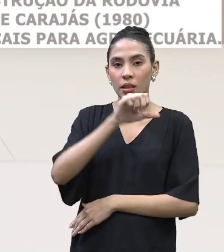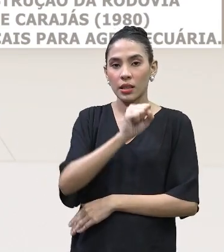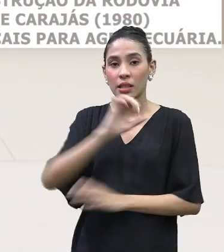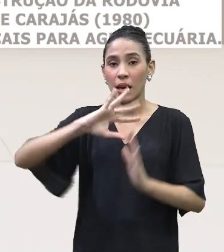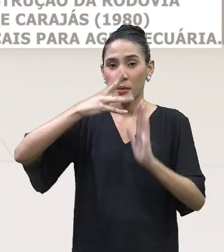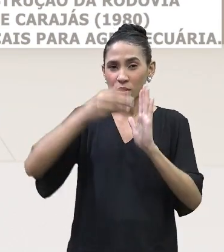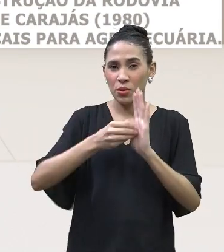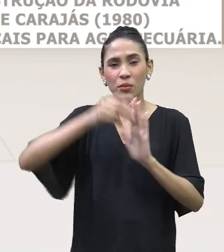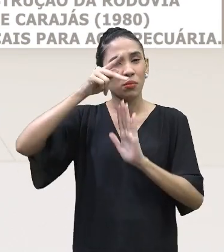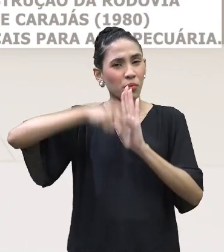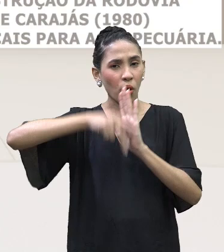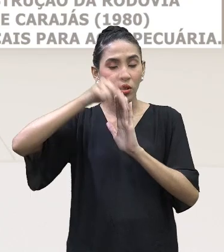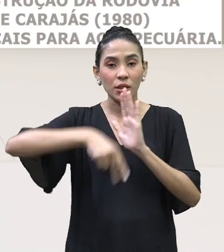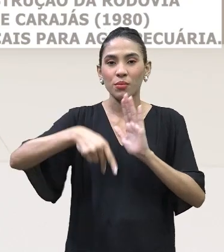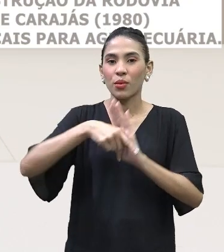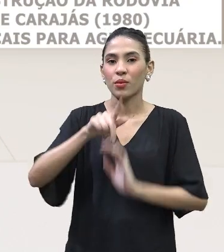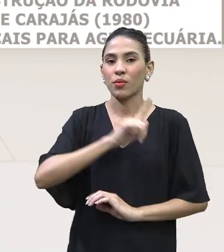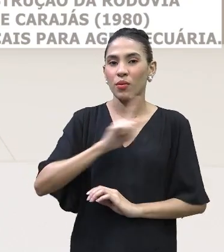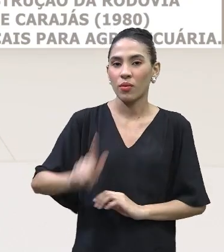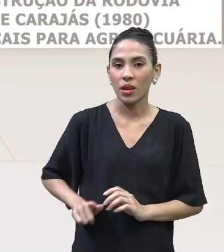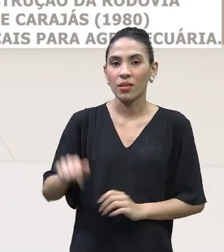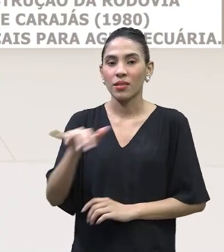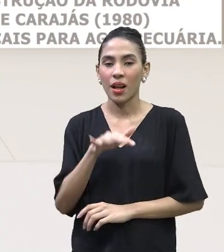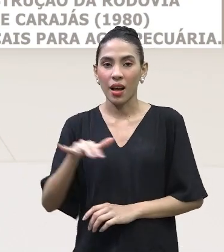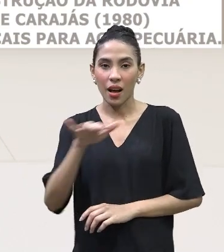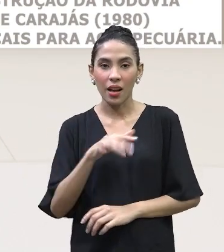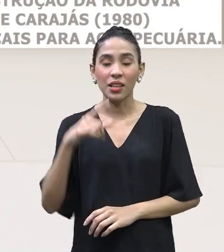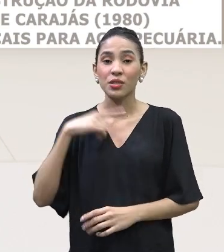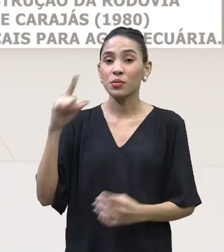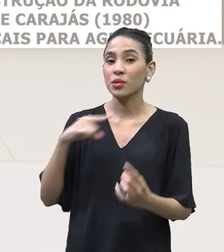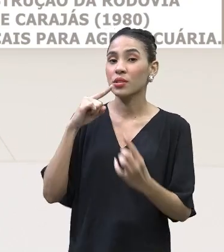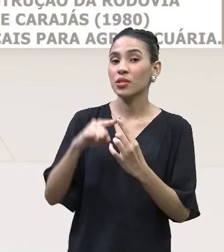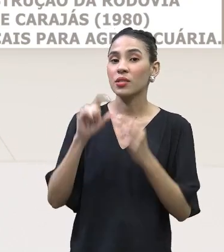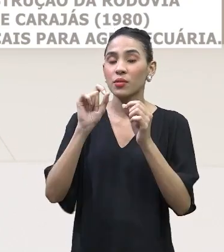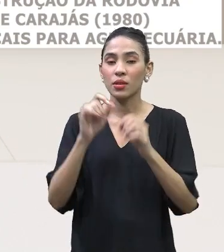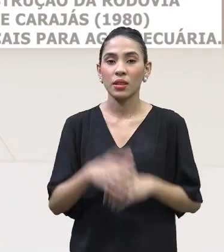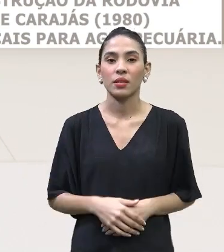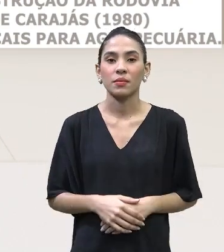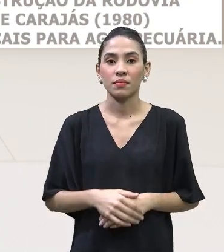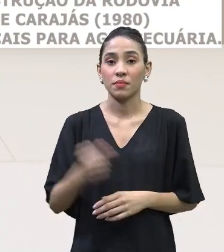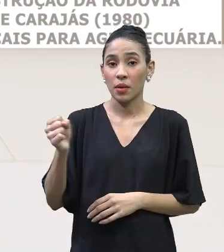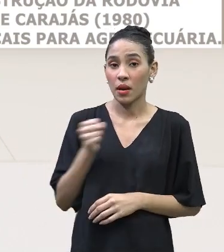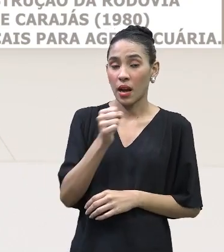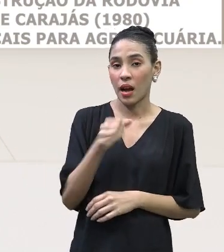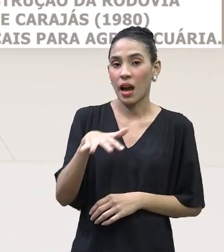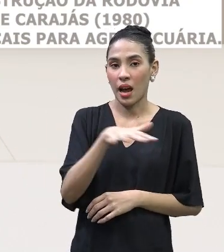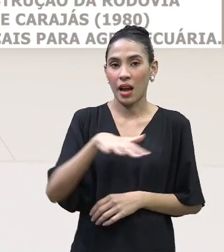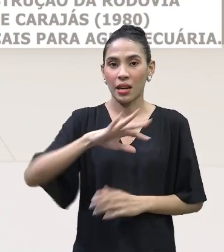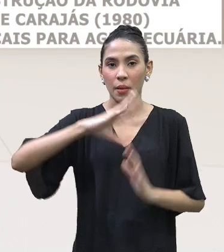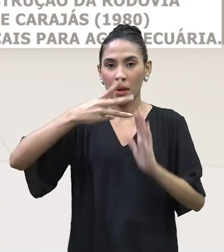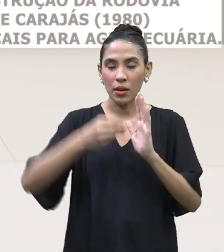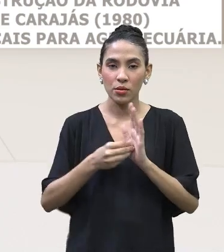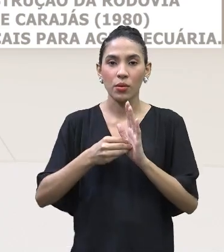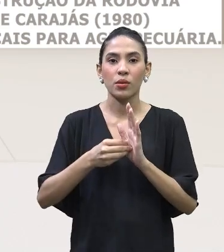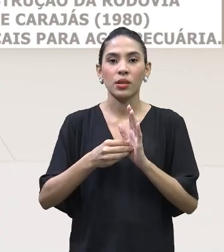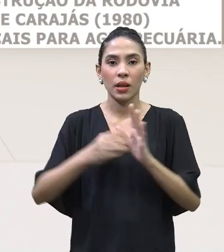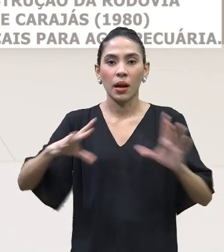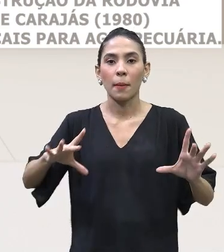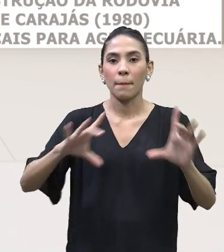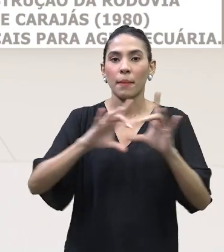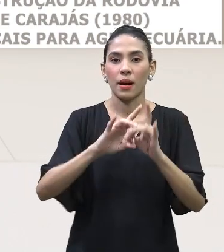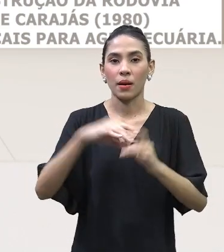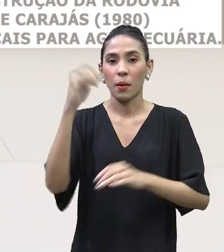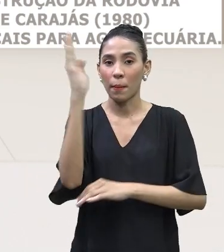projeto governamental para a região que visava integrar a região amazônica ao restante do Brasil.